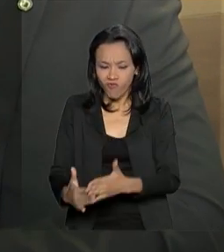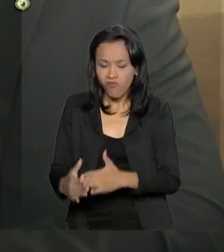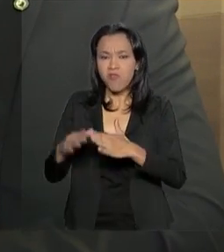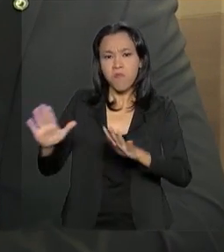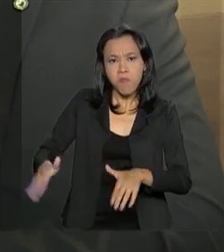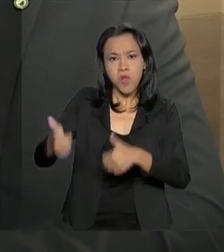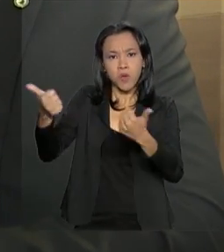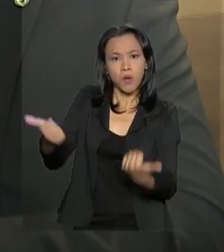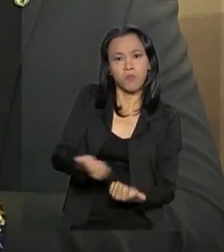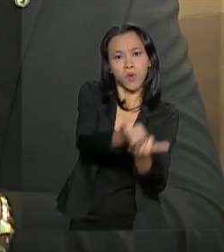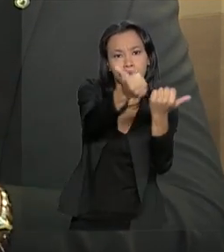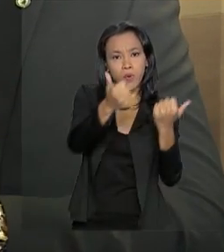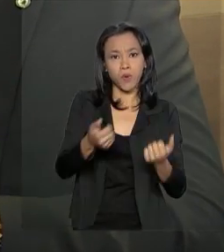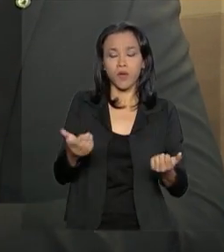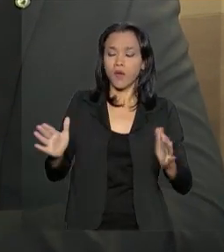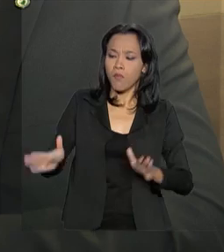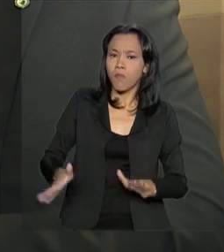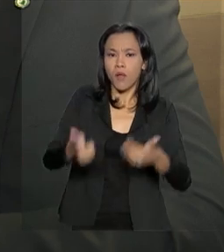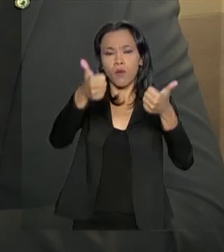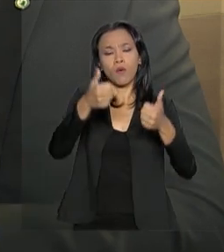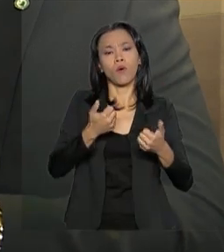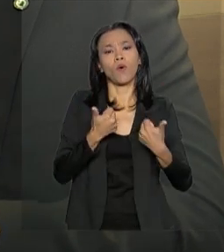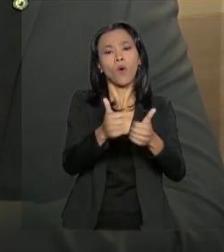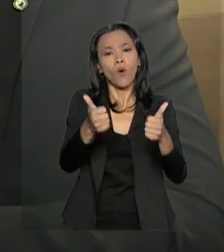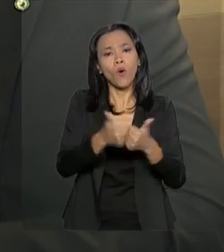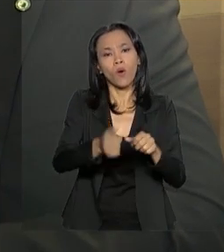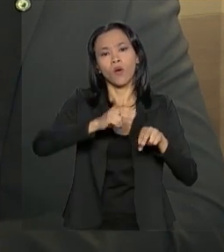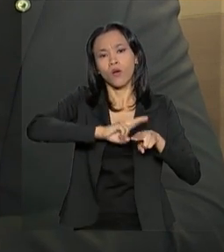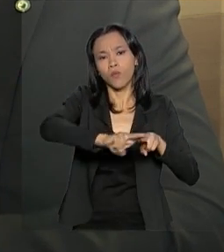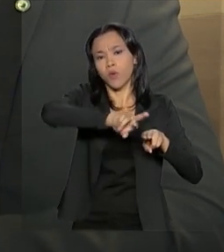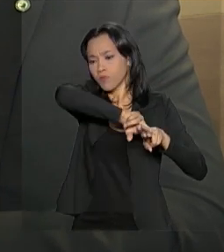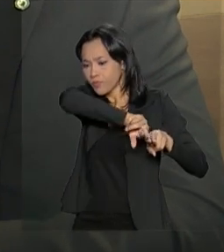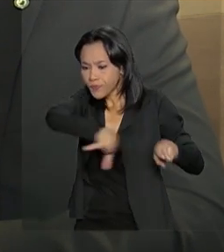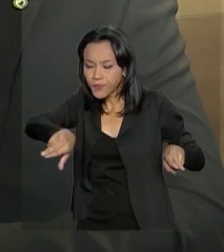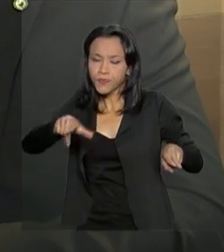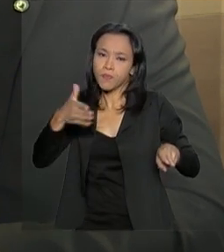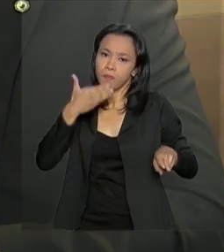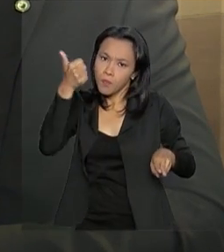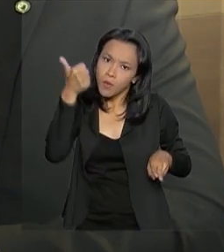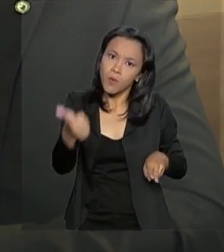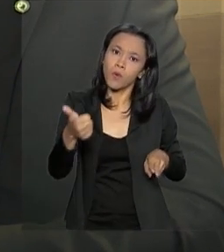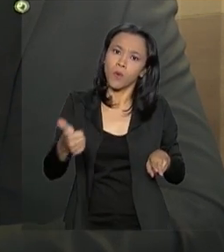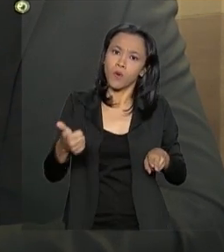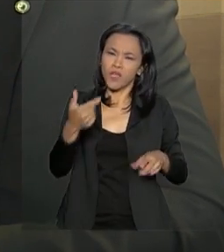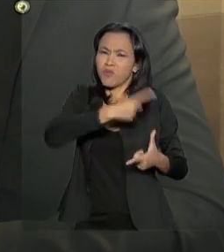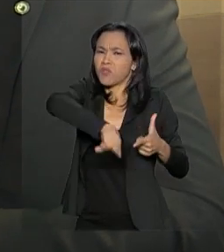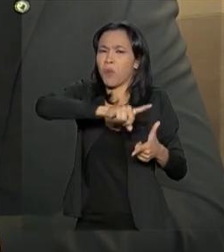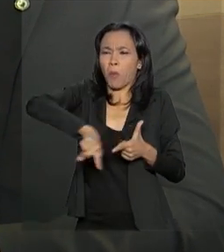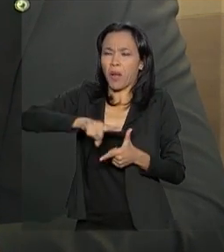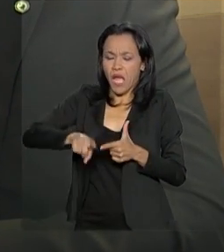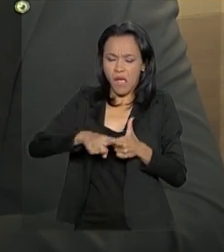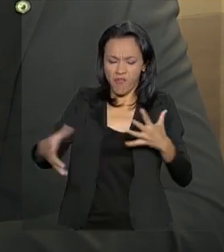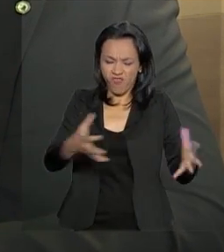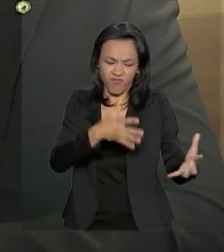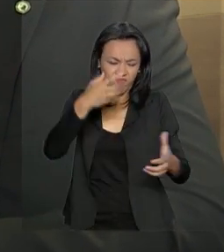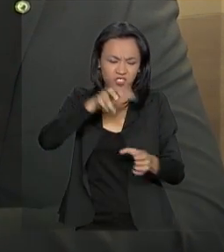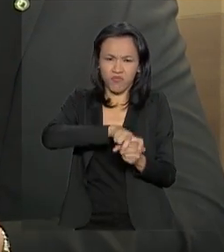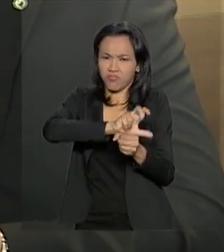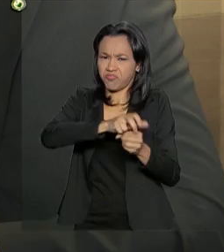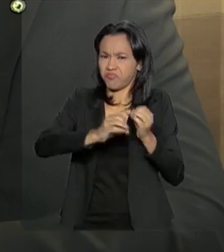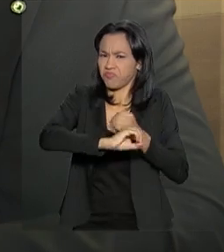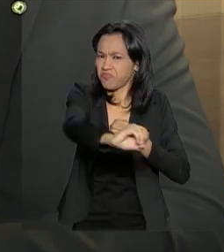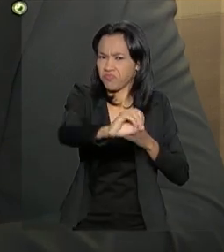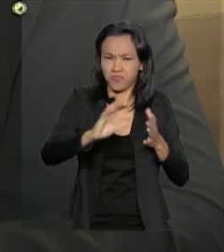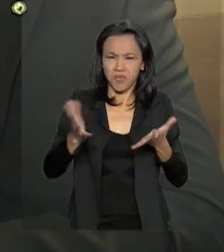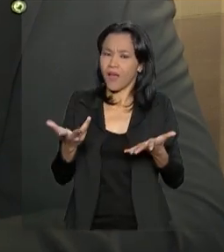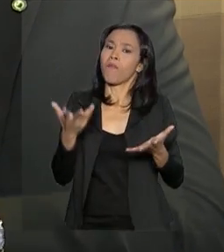o transporte urbano, que garantiu que aquelas pessoas não tivessem mais problema de saneamento, que a gente não enfrente mais doenças que